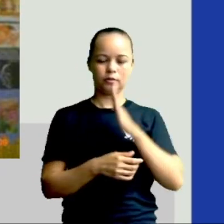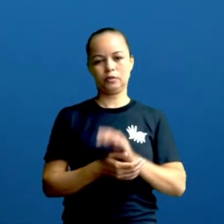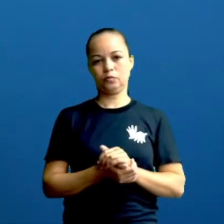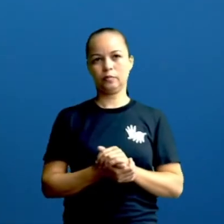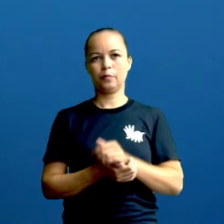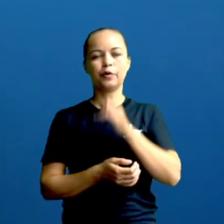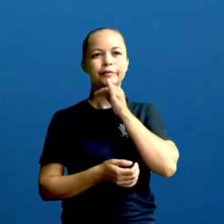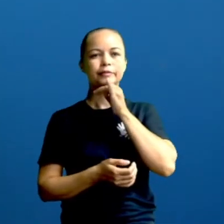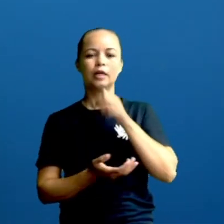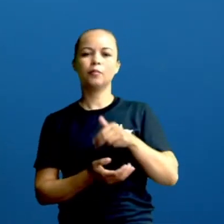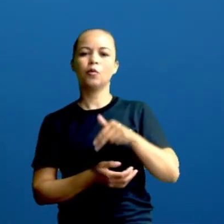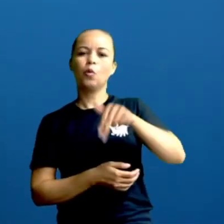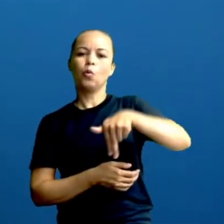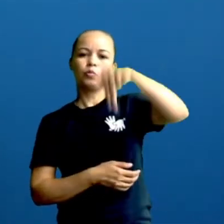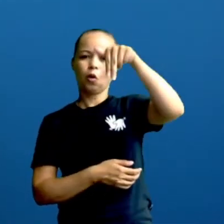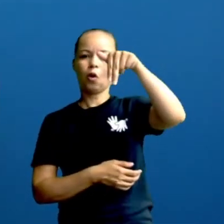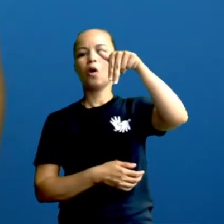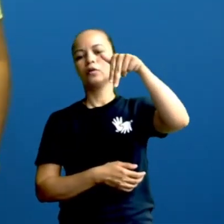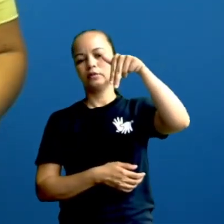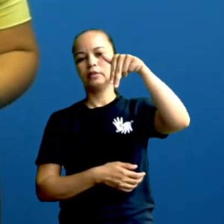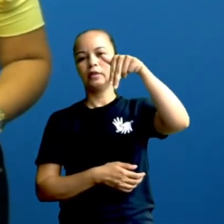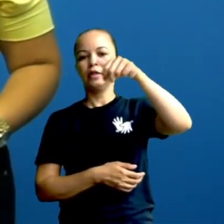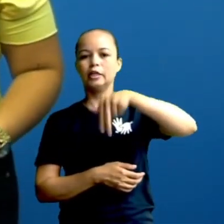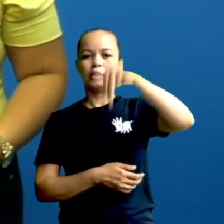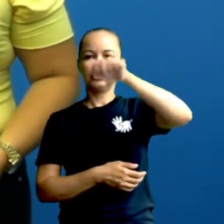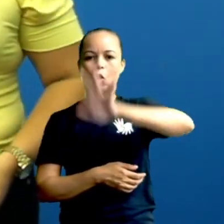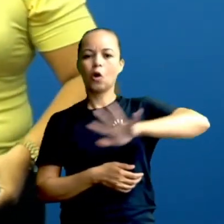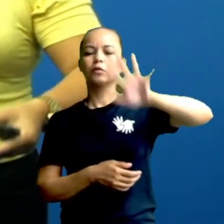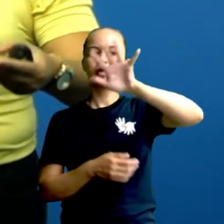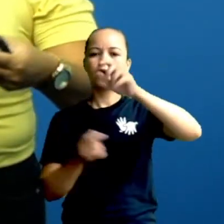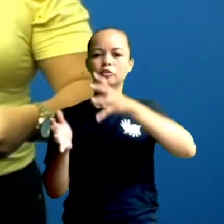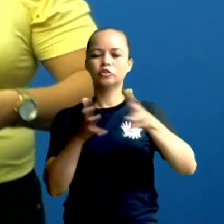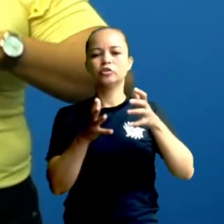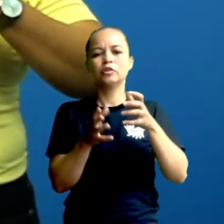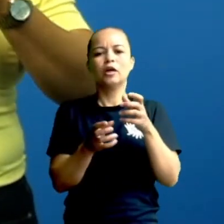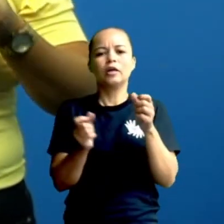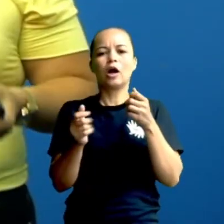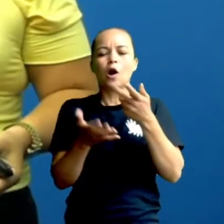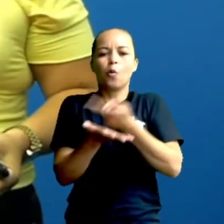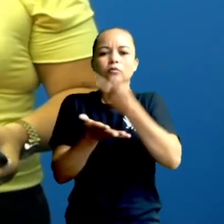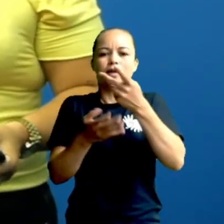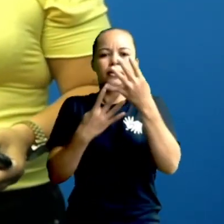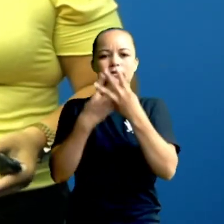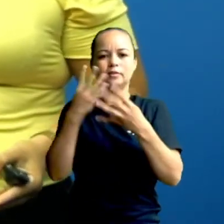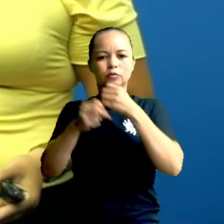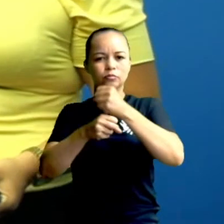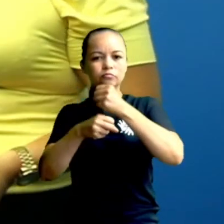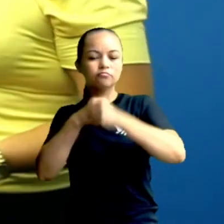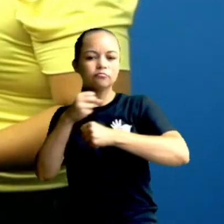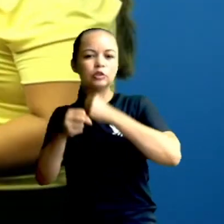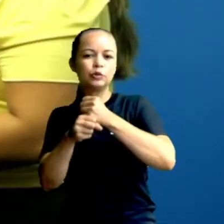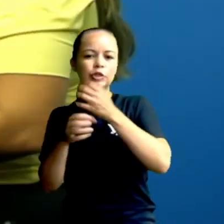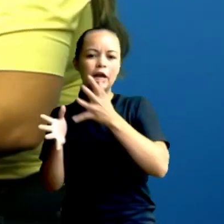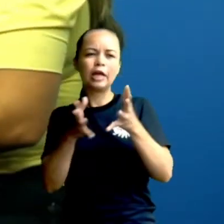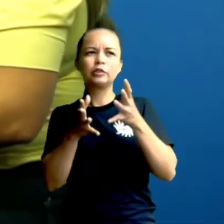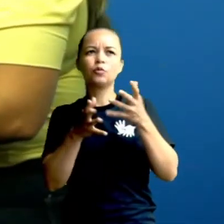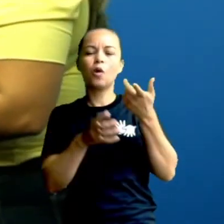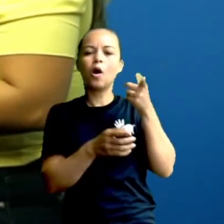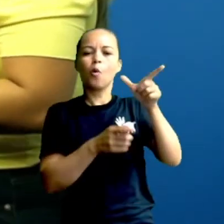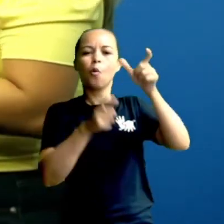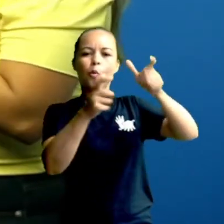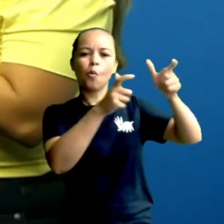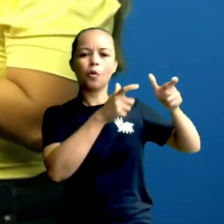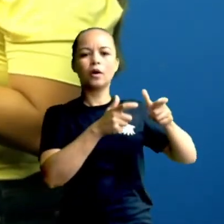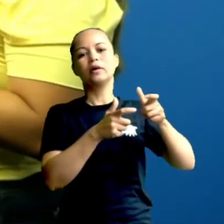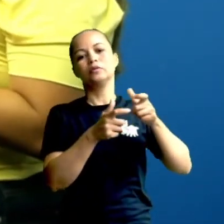a primavera, outono, o verão e o inverno acontece de um jeito, na região sul já acontece de outro, tá? Então, as